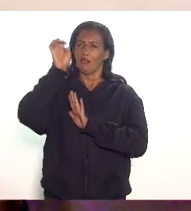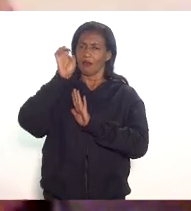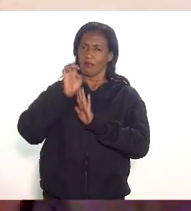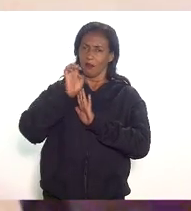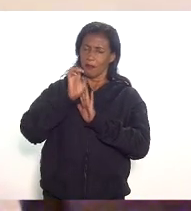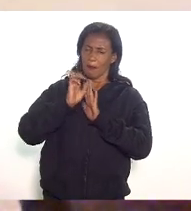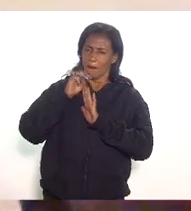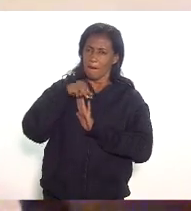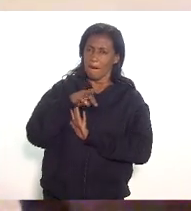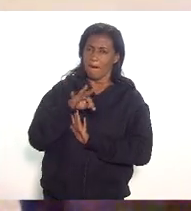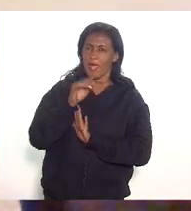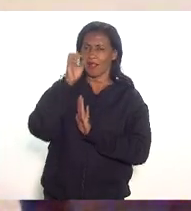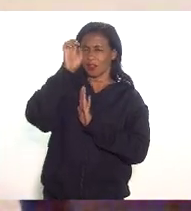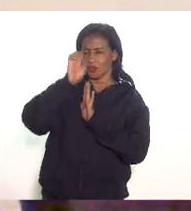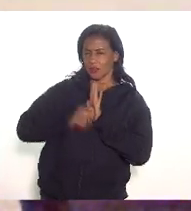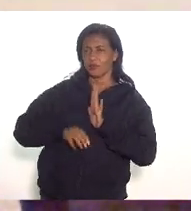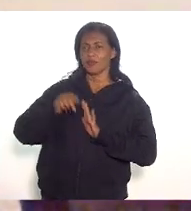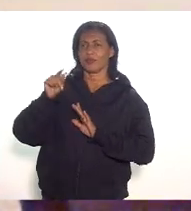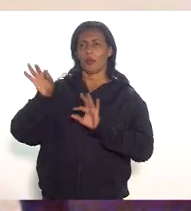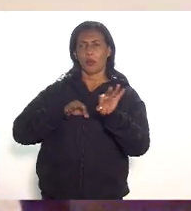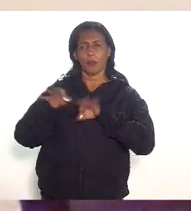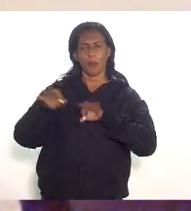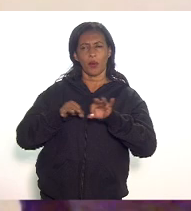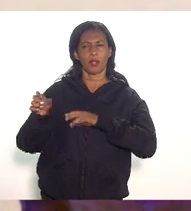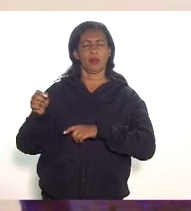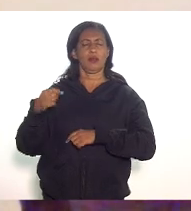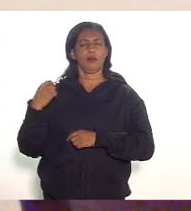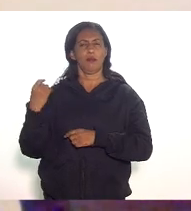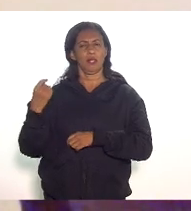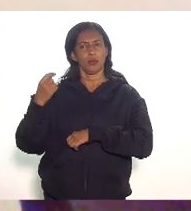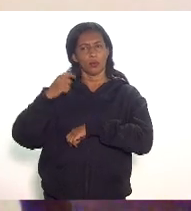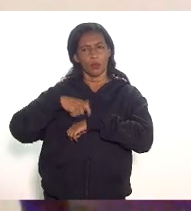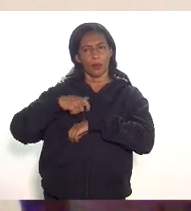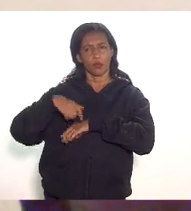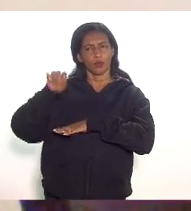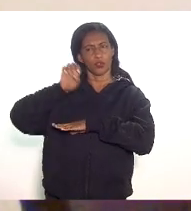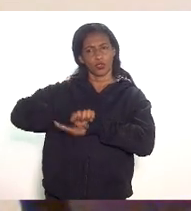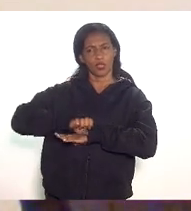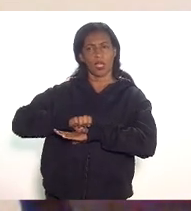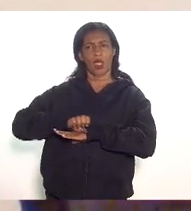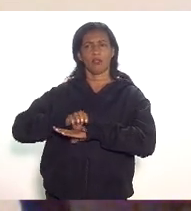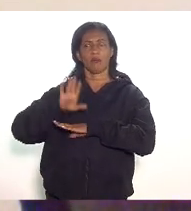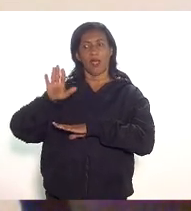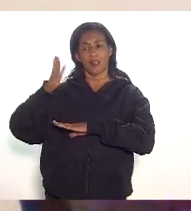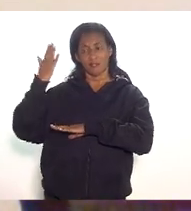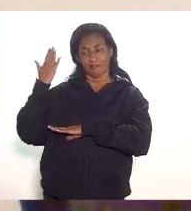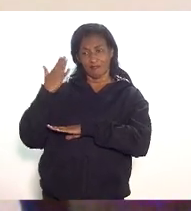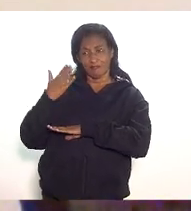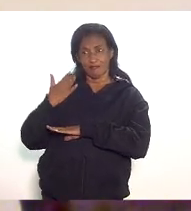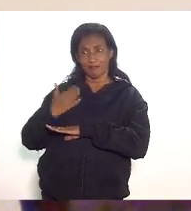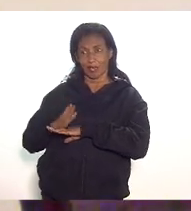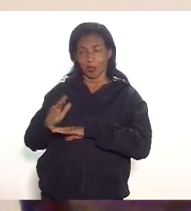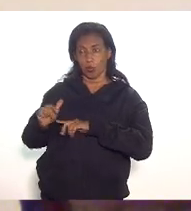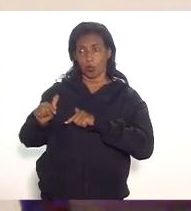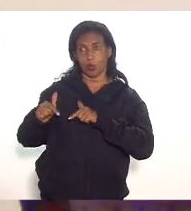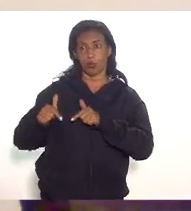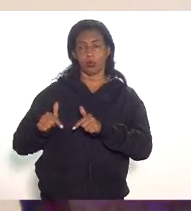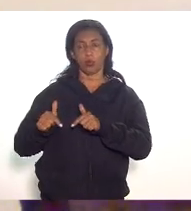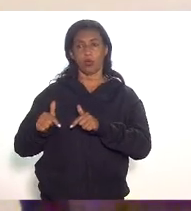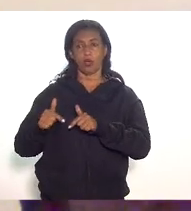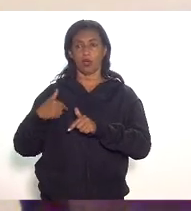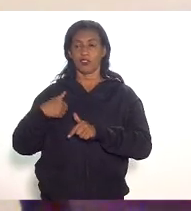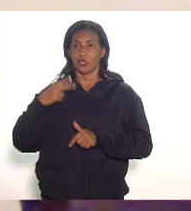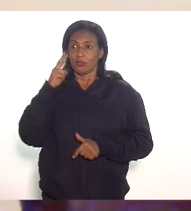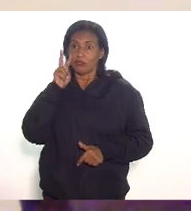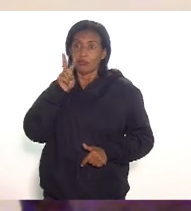necessárias para os programas de fomento do Estado mas no plano prático deputado a gente não consegue ver